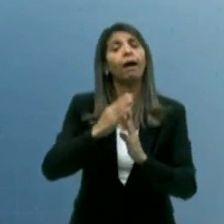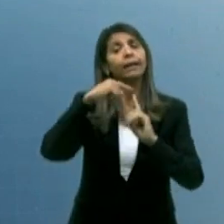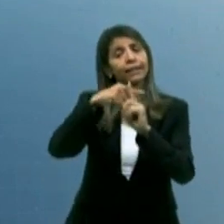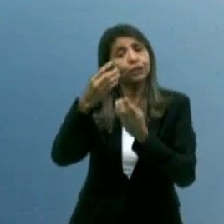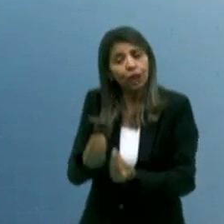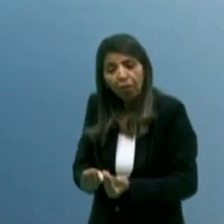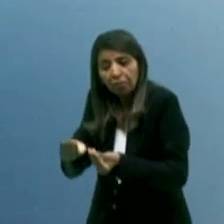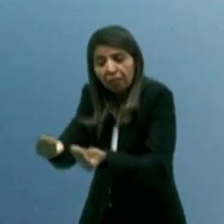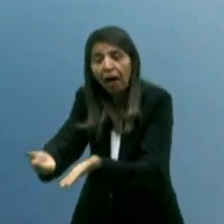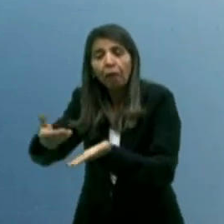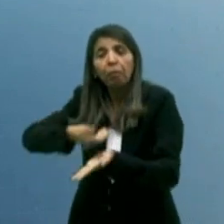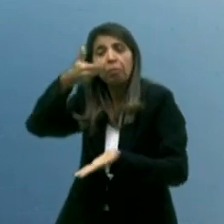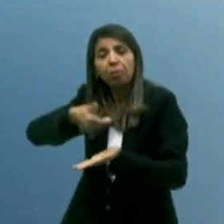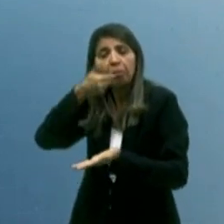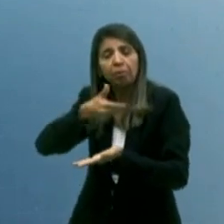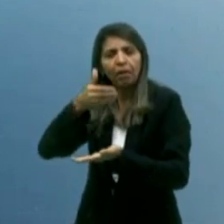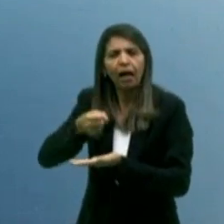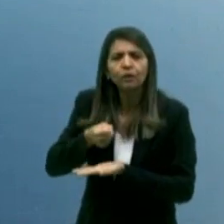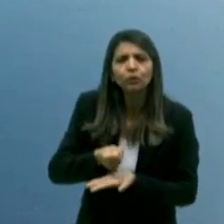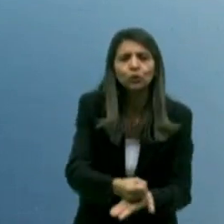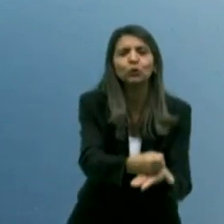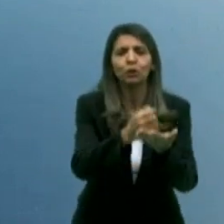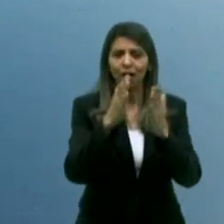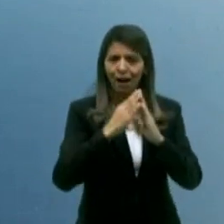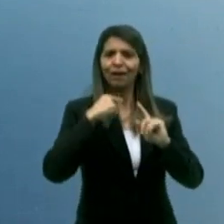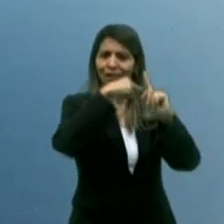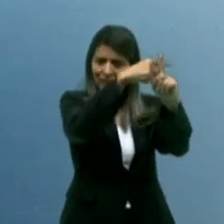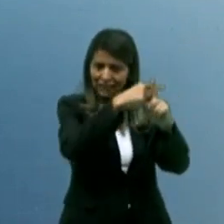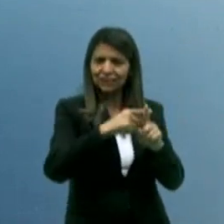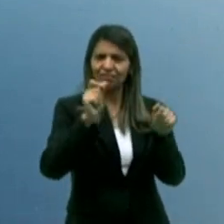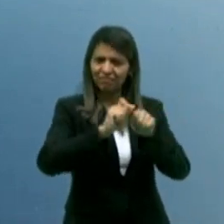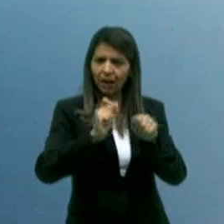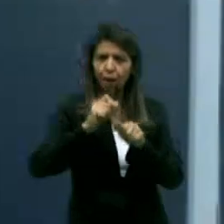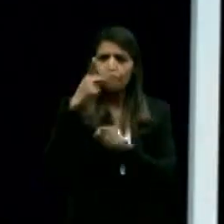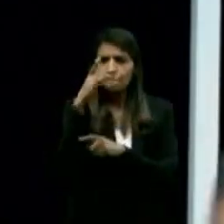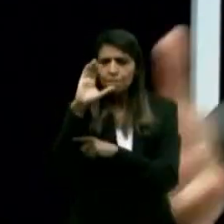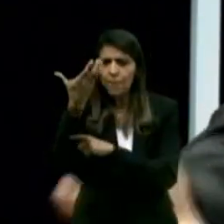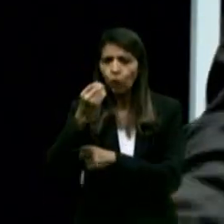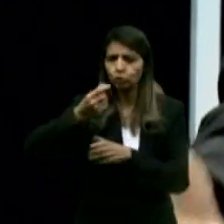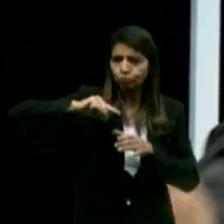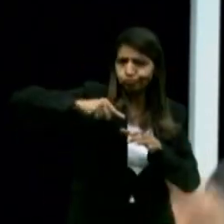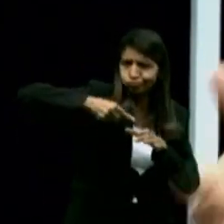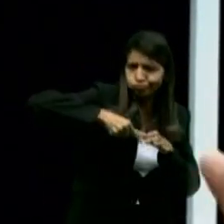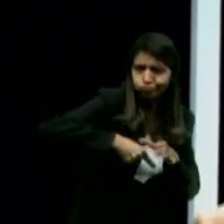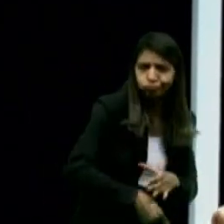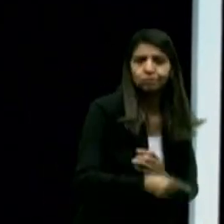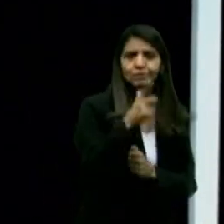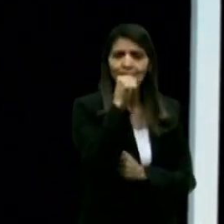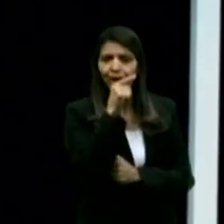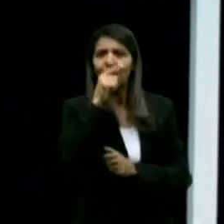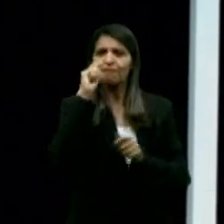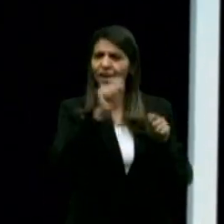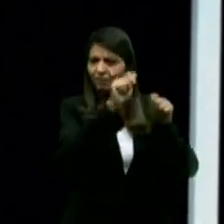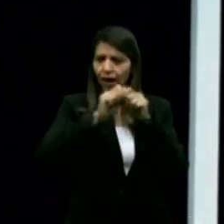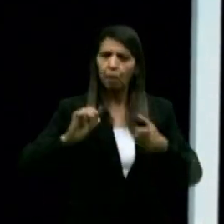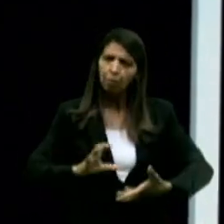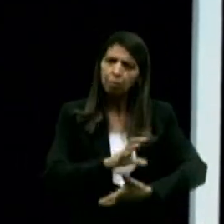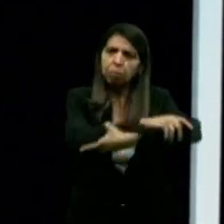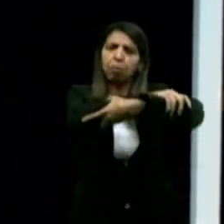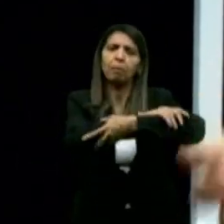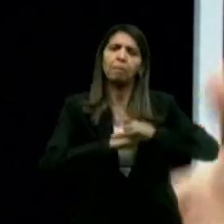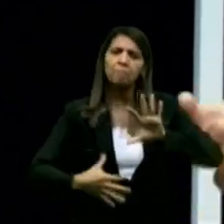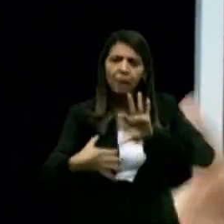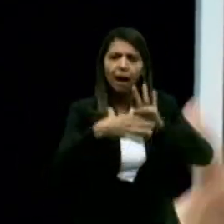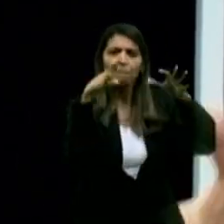vêm de fora do Estado da Paraíba para cavar poços artesianos, para dar qualidade de vida. Nós vamos em parceria com todo mundo que